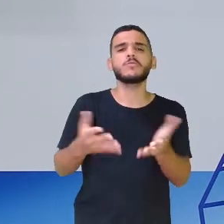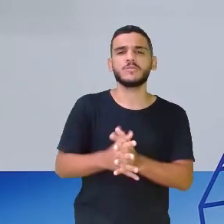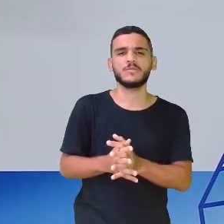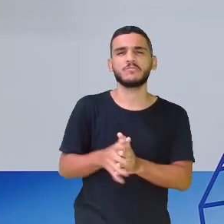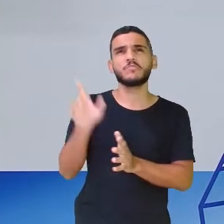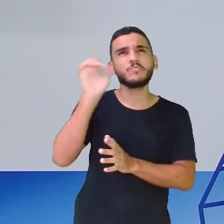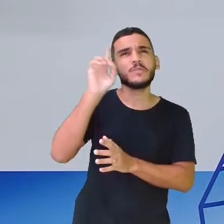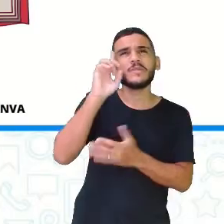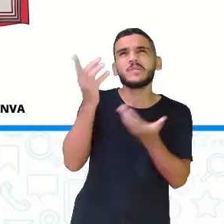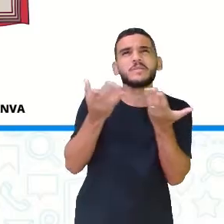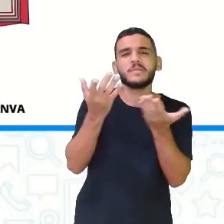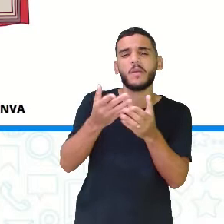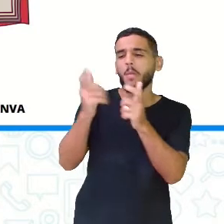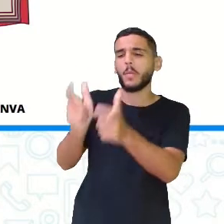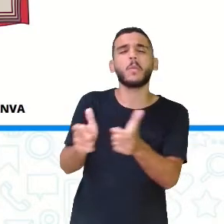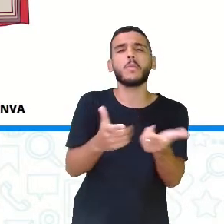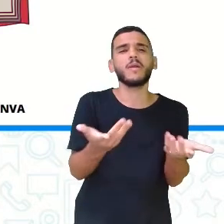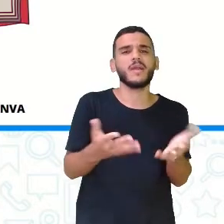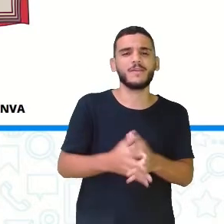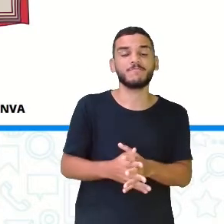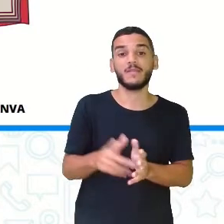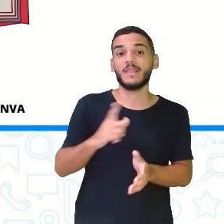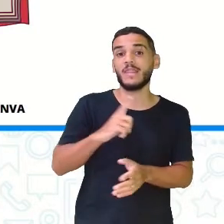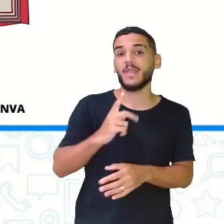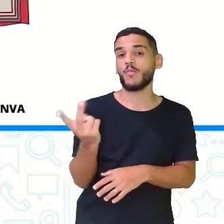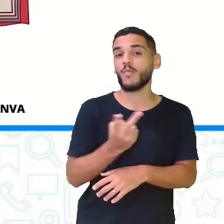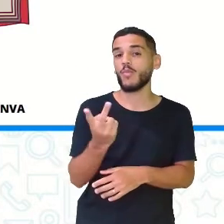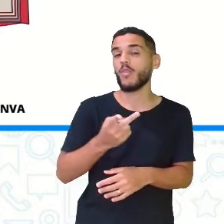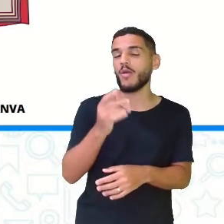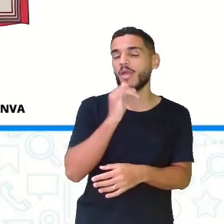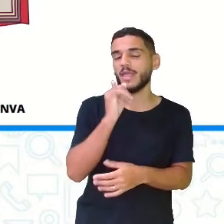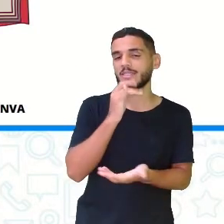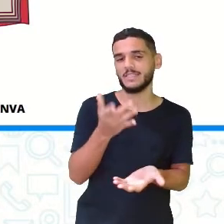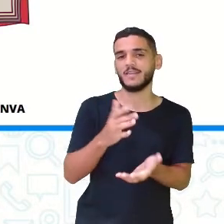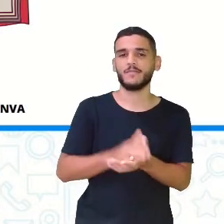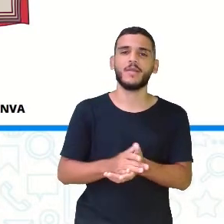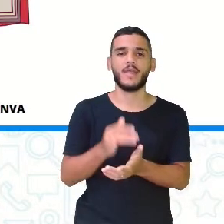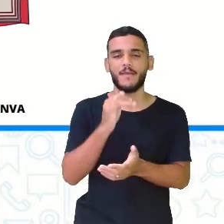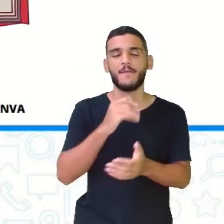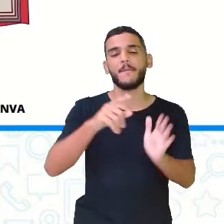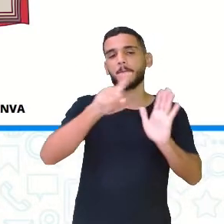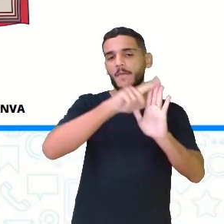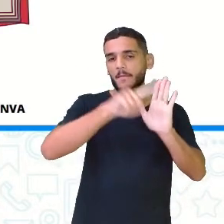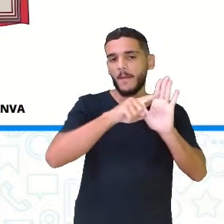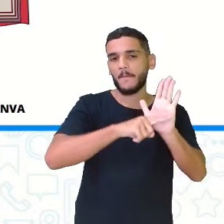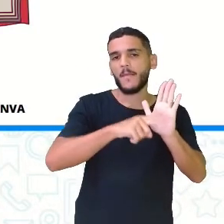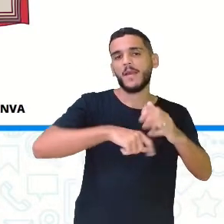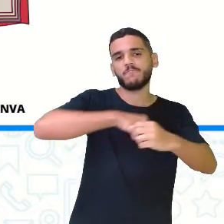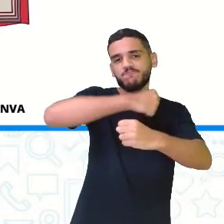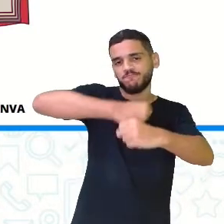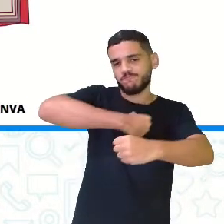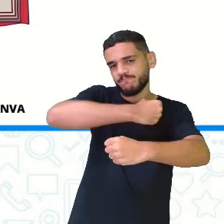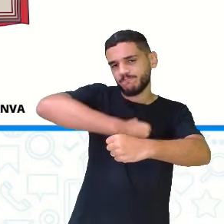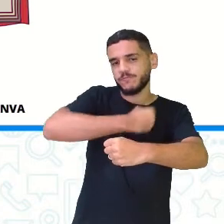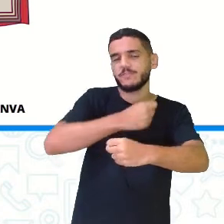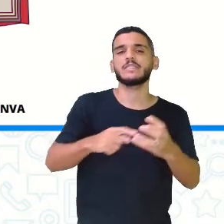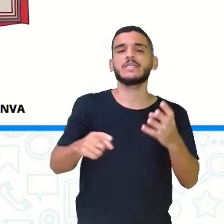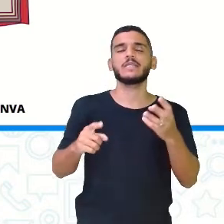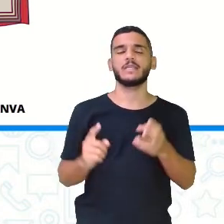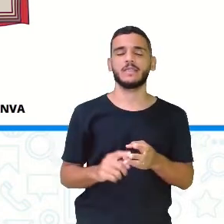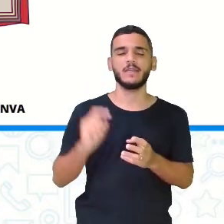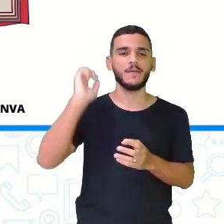cotidiano? Tenho dois exemplos aí. Receitas, não é? Quando a gente vai fazer alguma